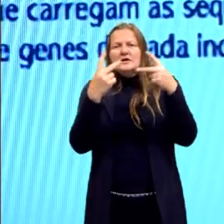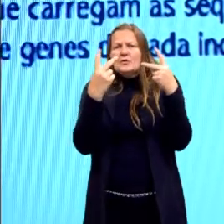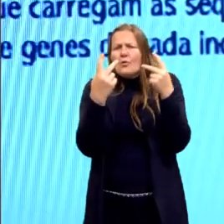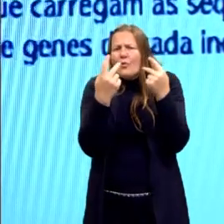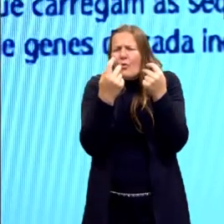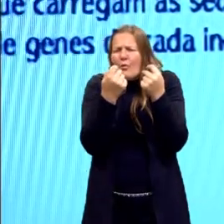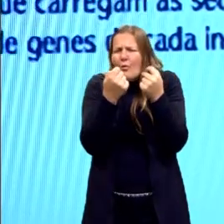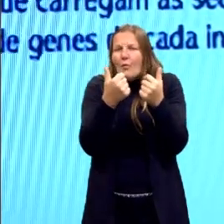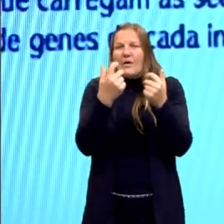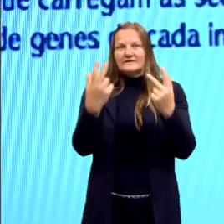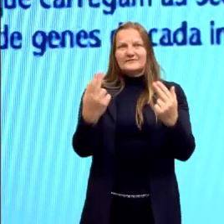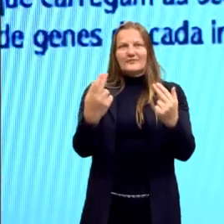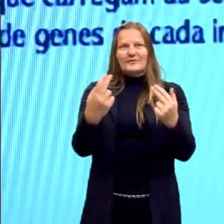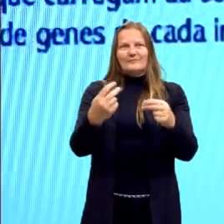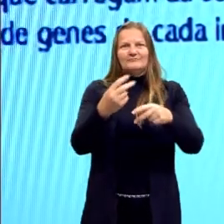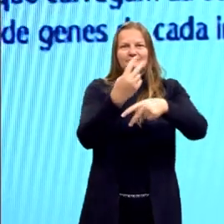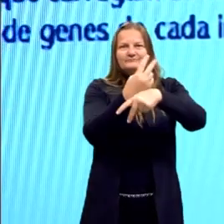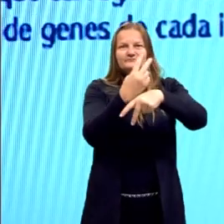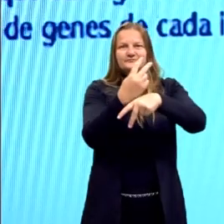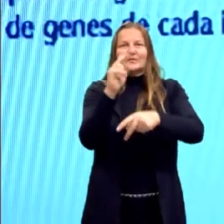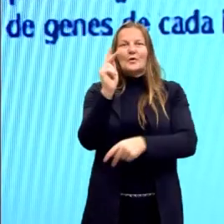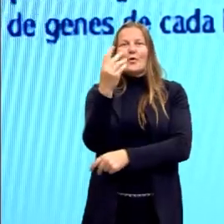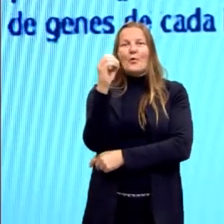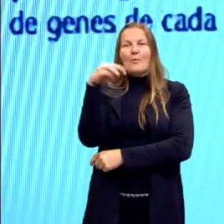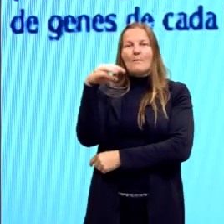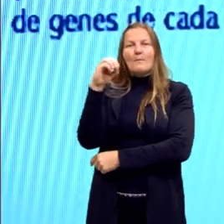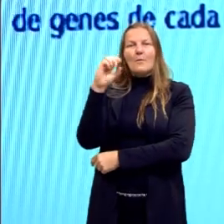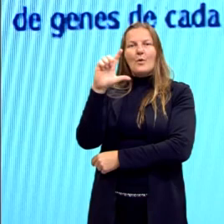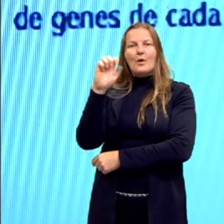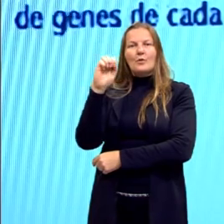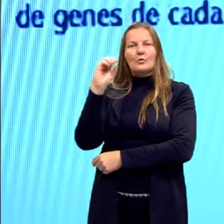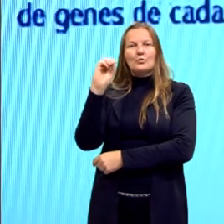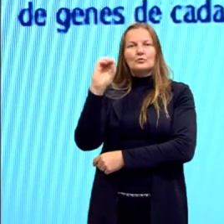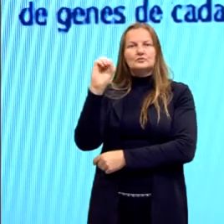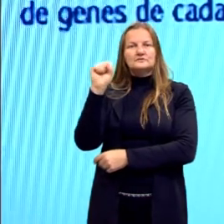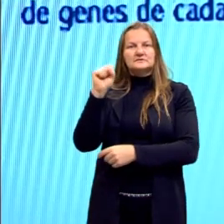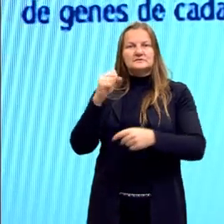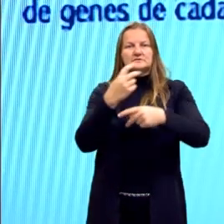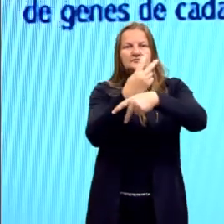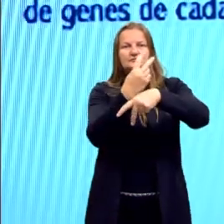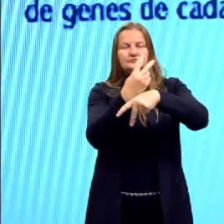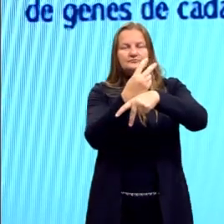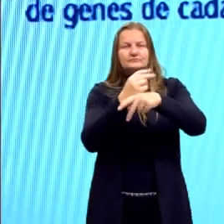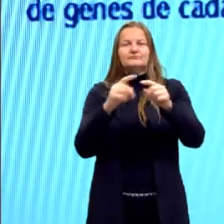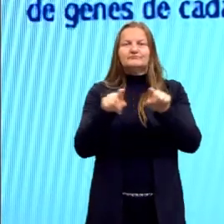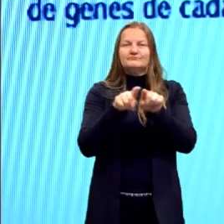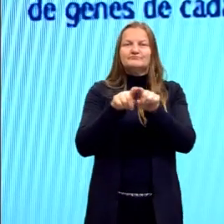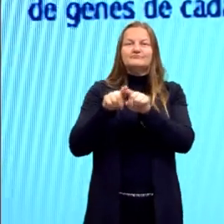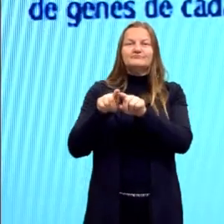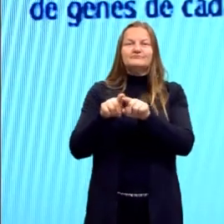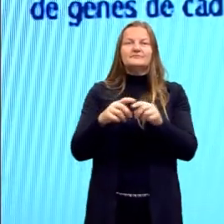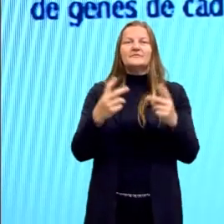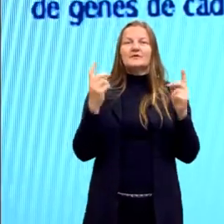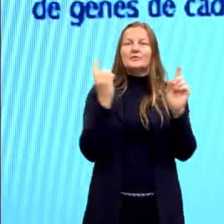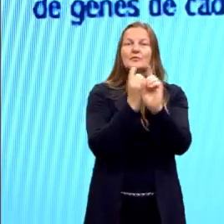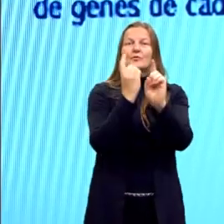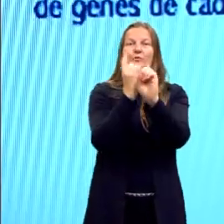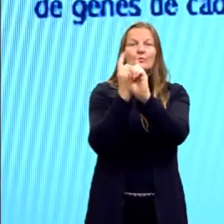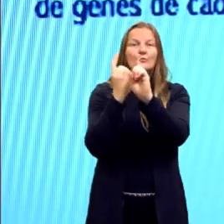similares. E que possuem mesmo locos gênicos. Se encontram